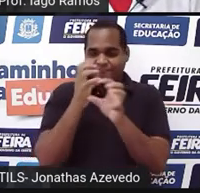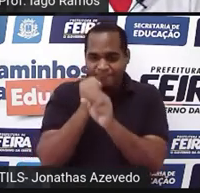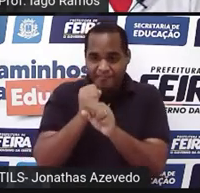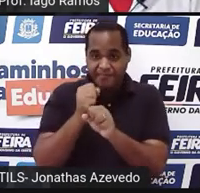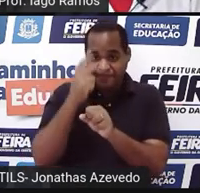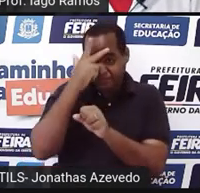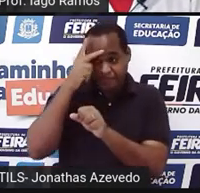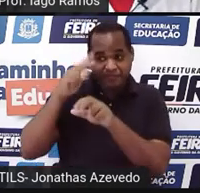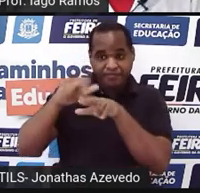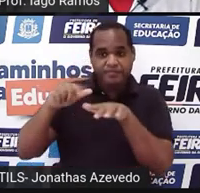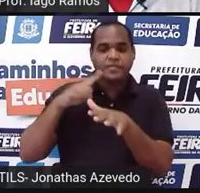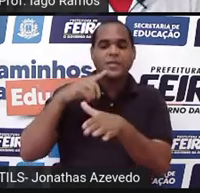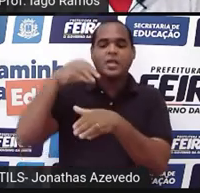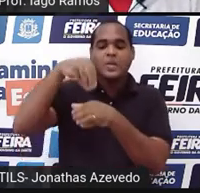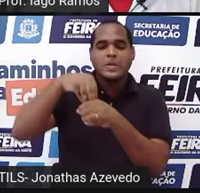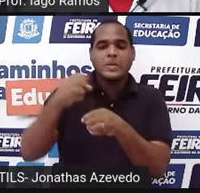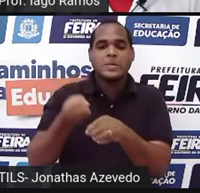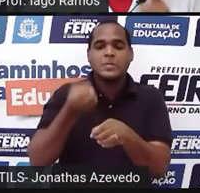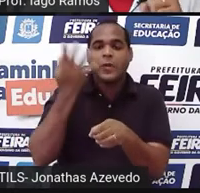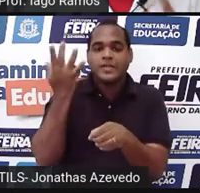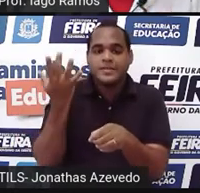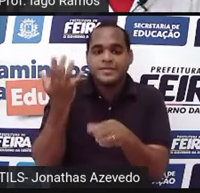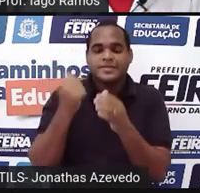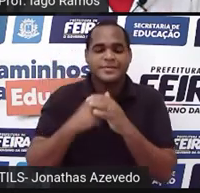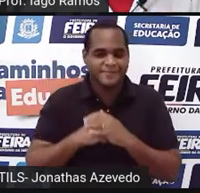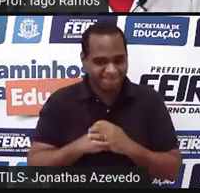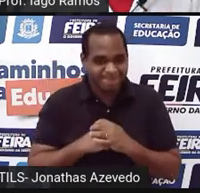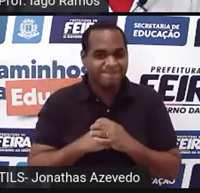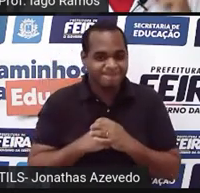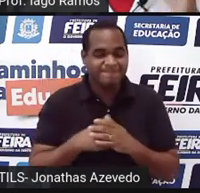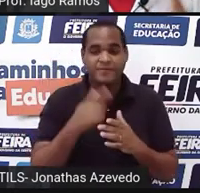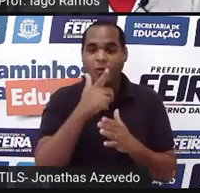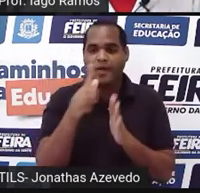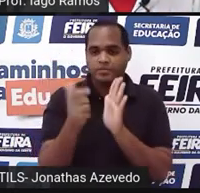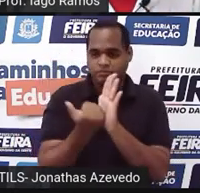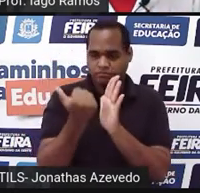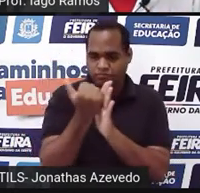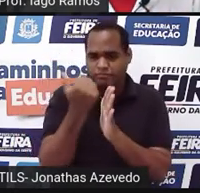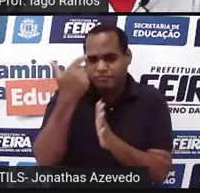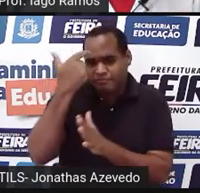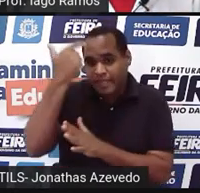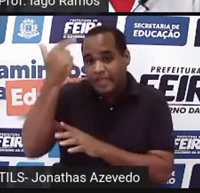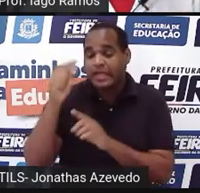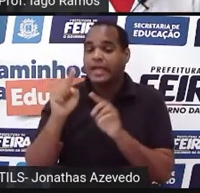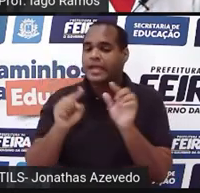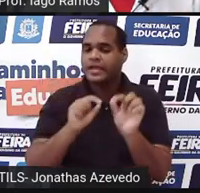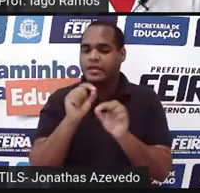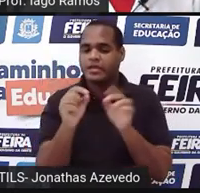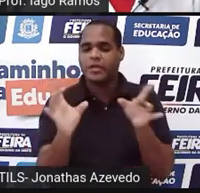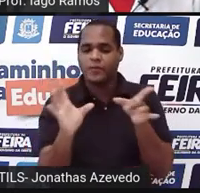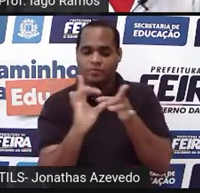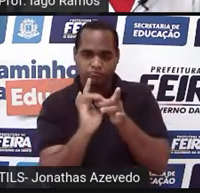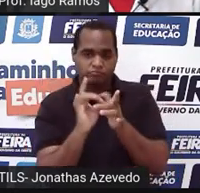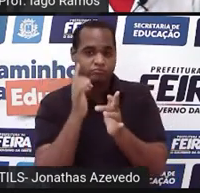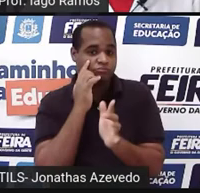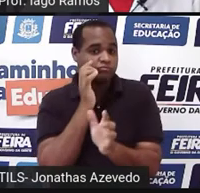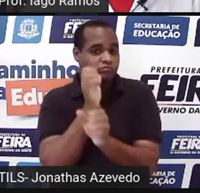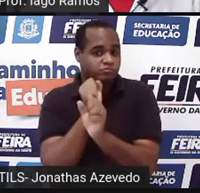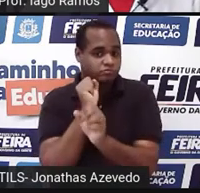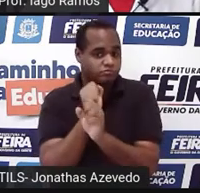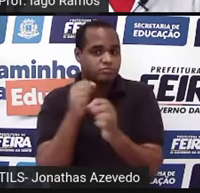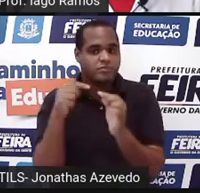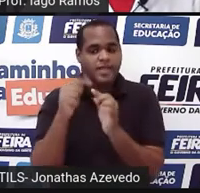pessoas que estavam nesse evento. Tá bom? Mais uma vez, a ideia aqui é a ideia de fazer uma conta